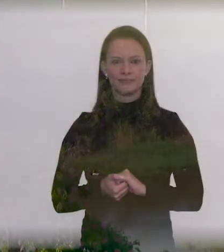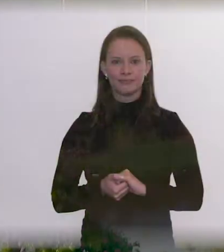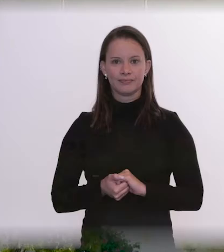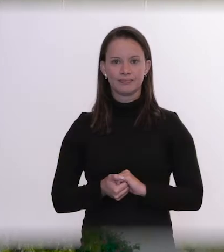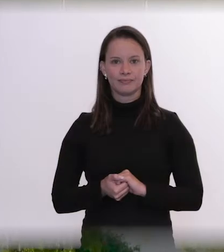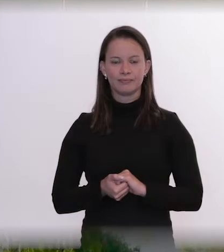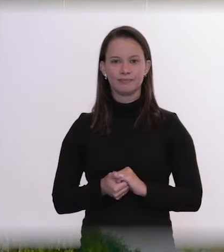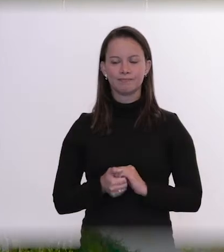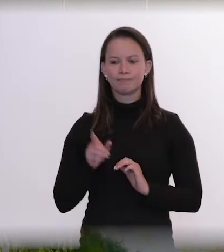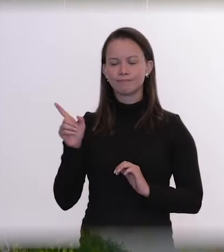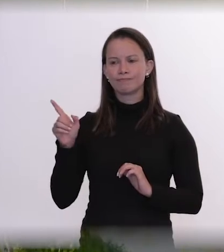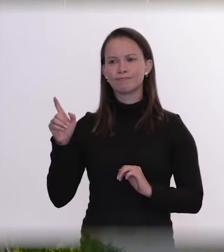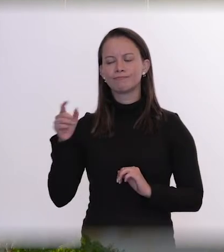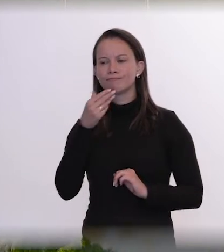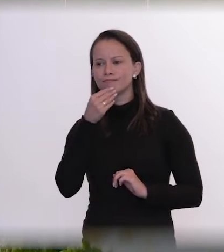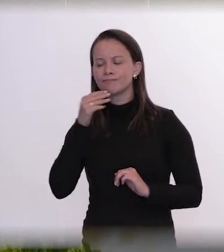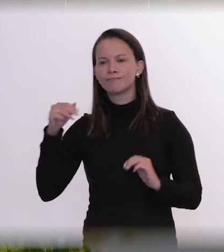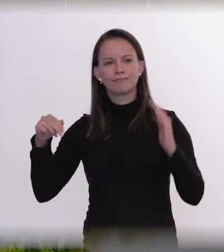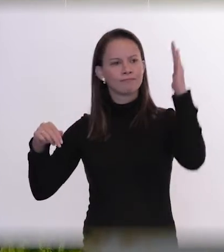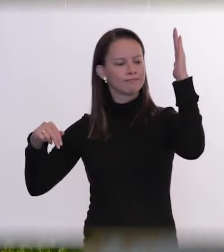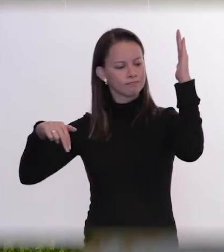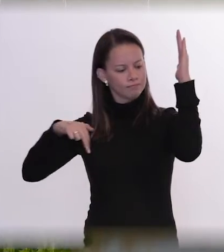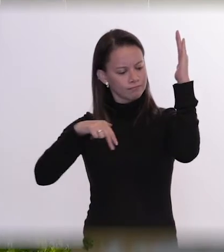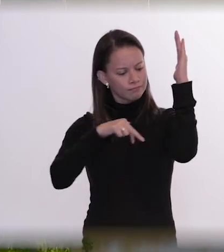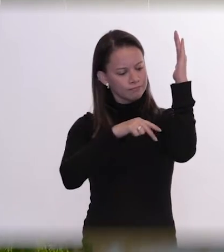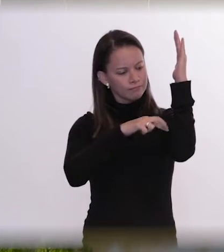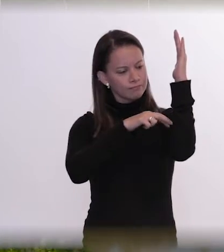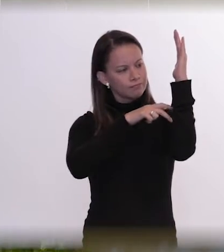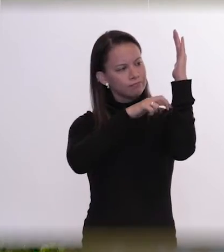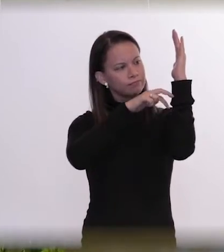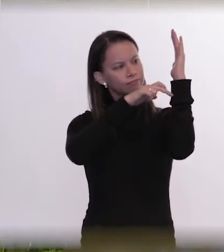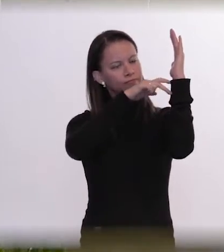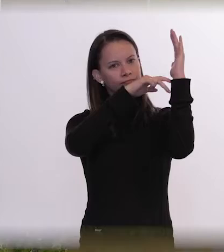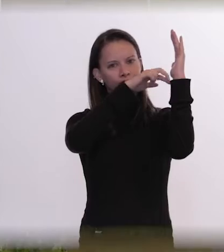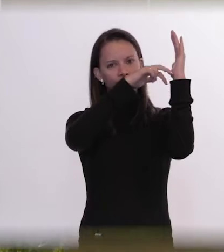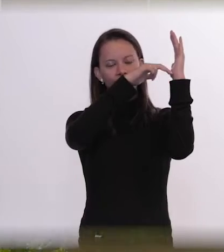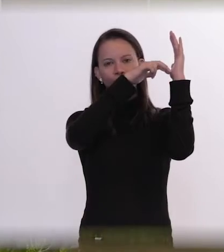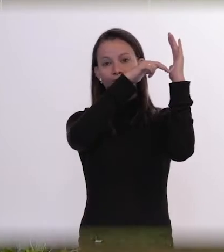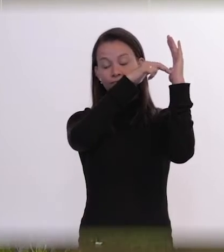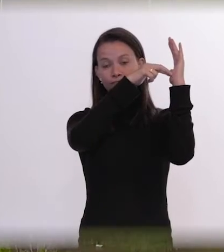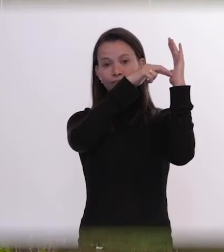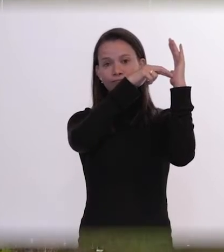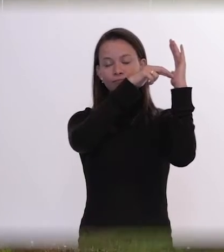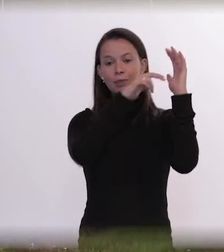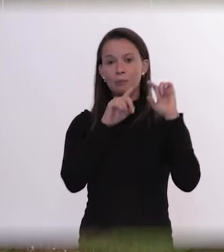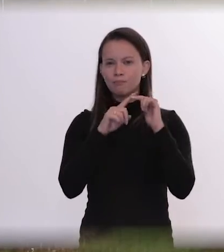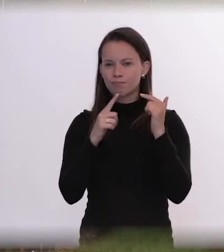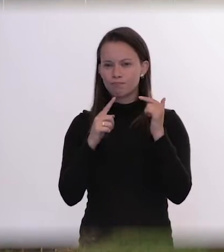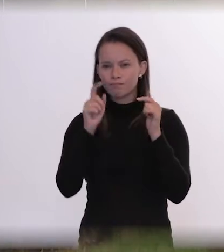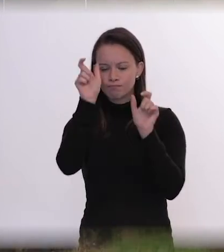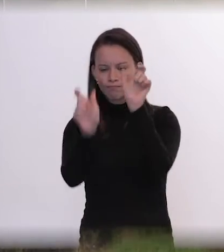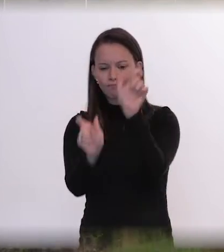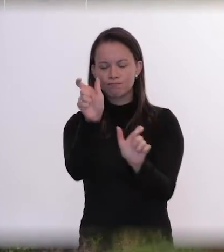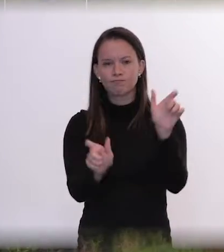Ele subiu até uma torre de uma praça, onde passa a torre em homenagem ao Minhão, de Tucuruí. Mas tinha muita